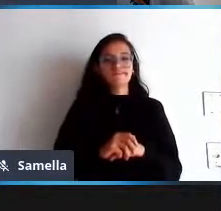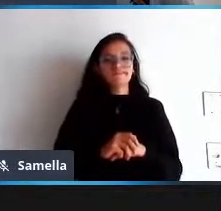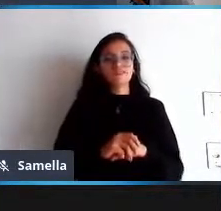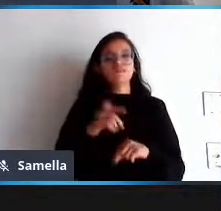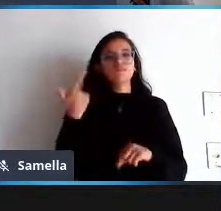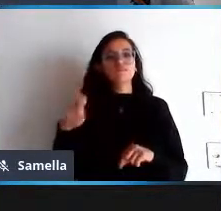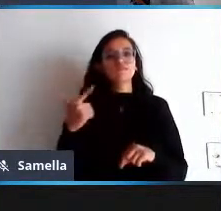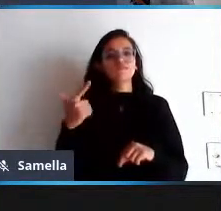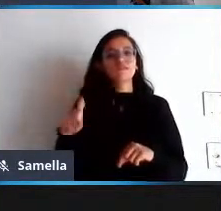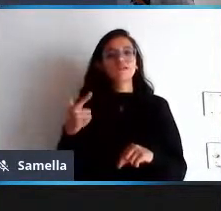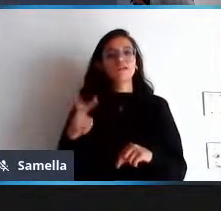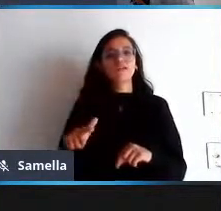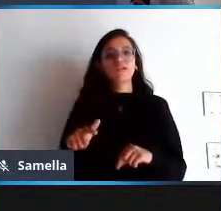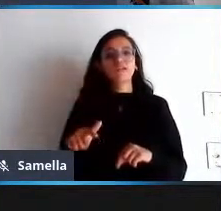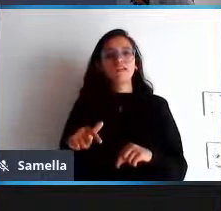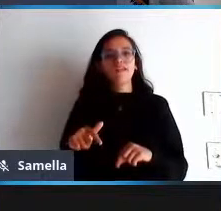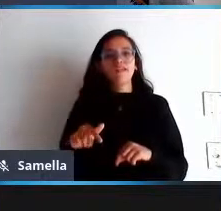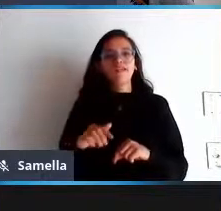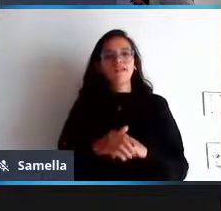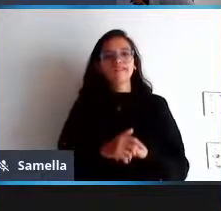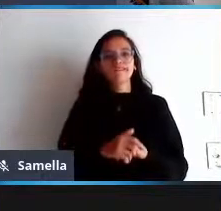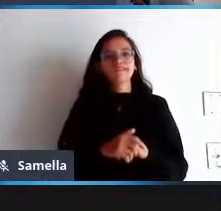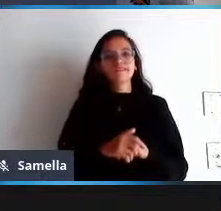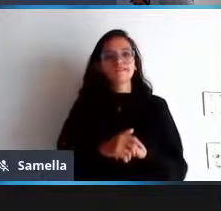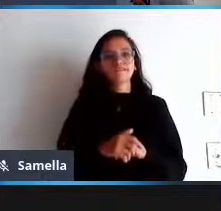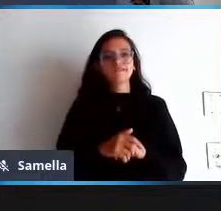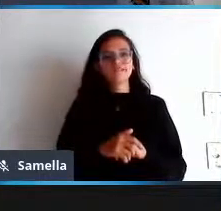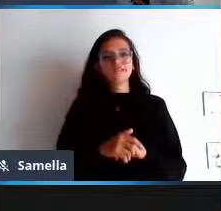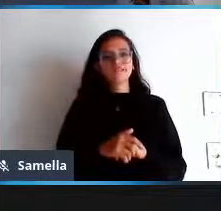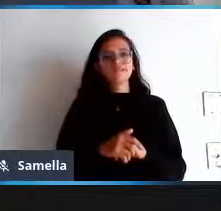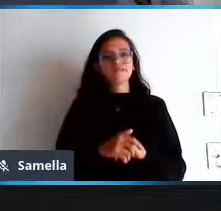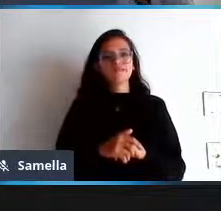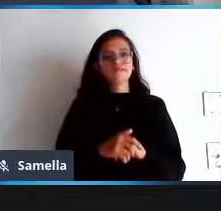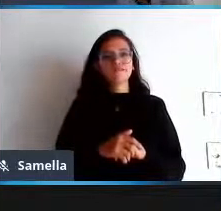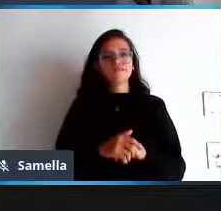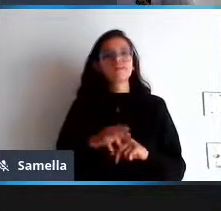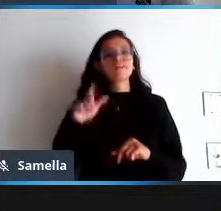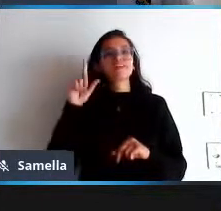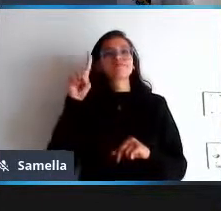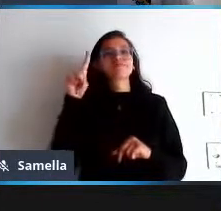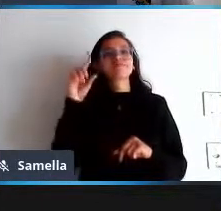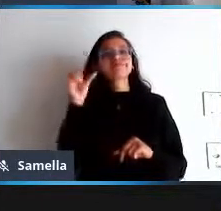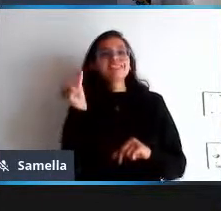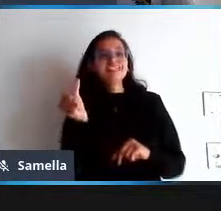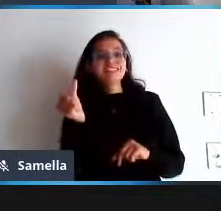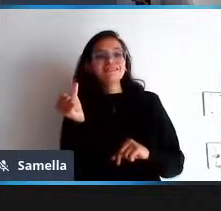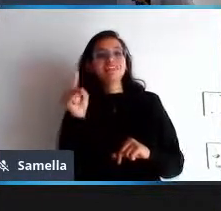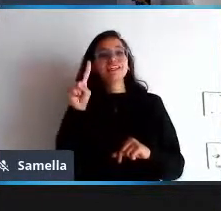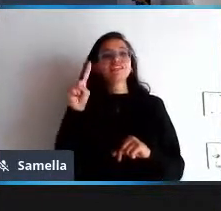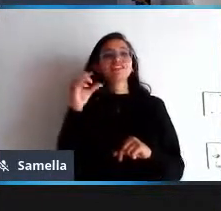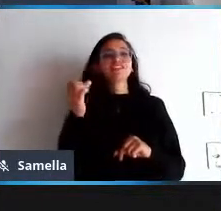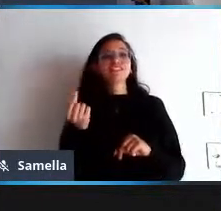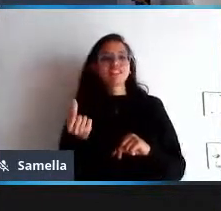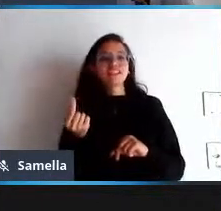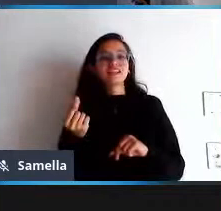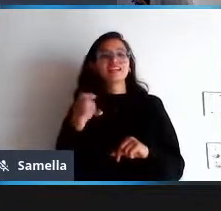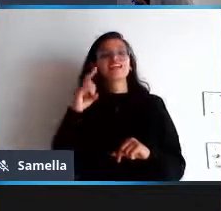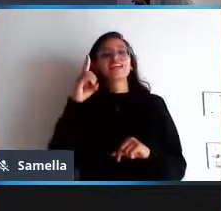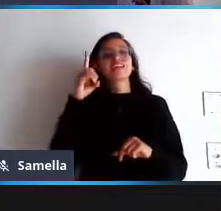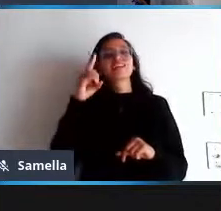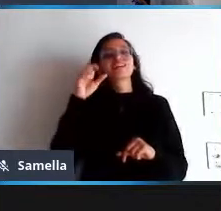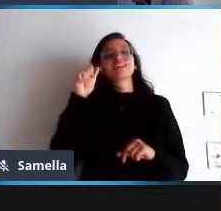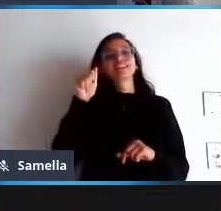número 16 número 16 é Daniel